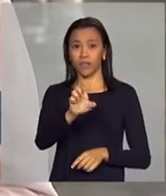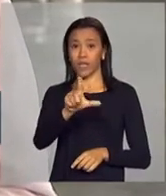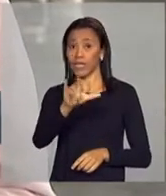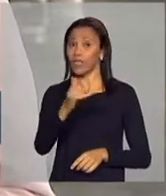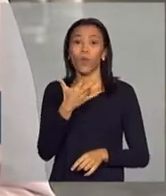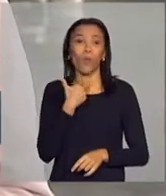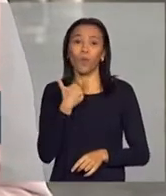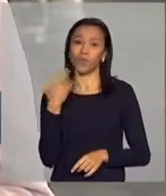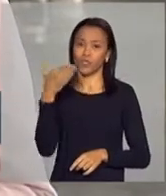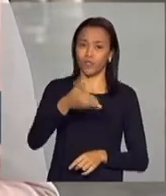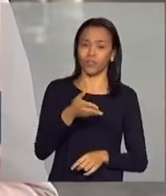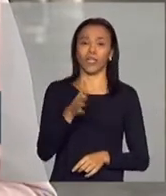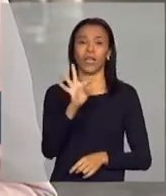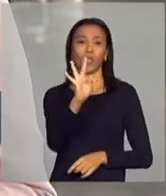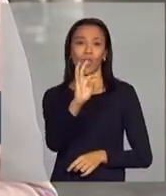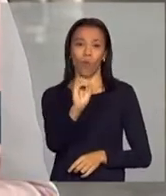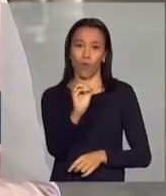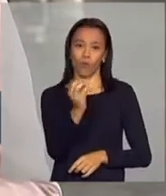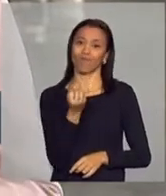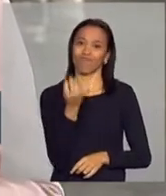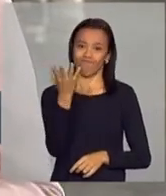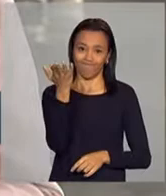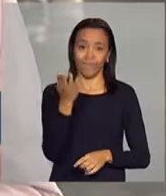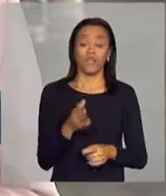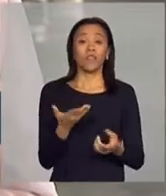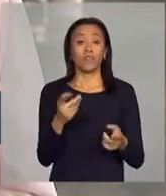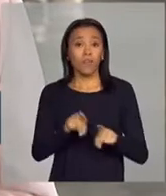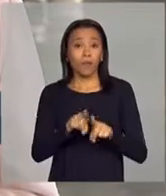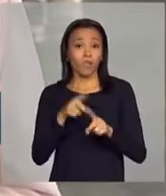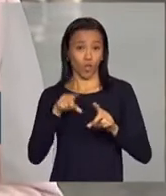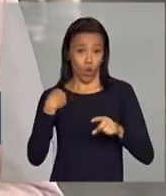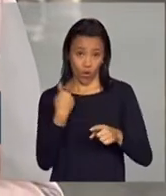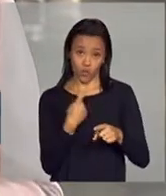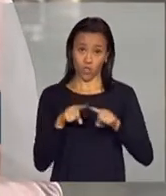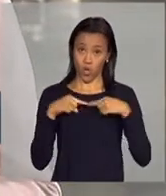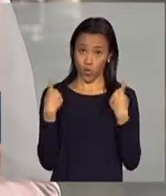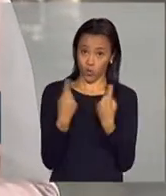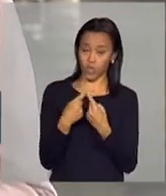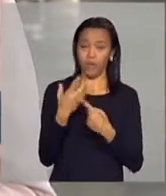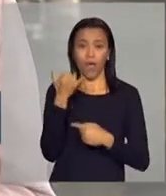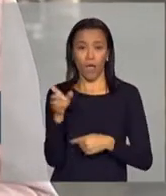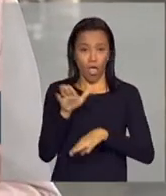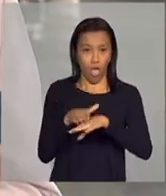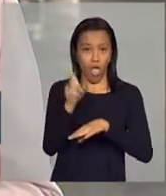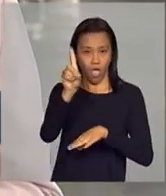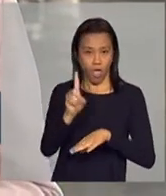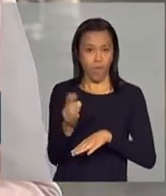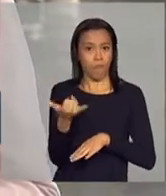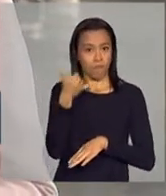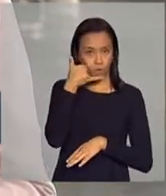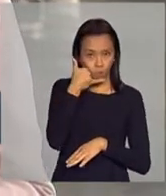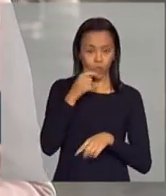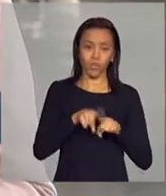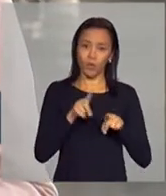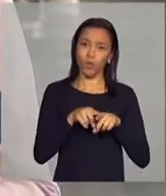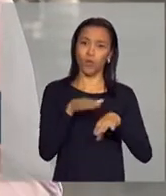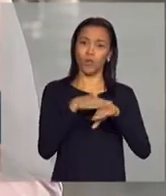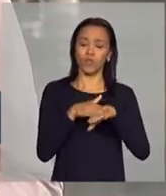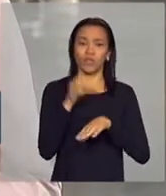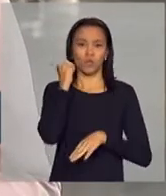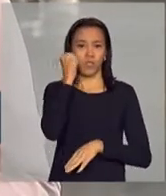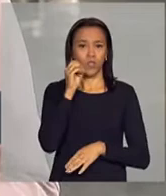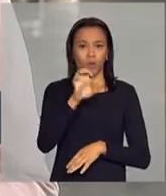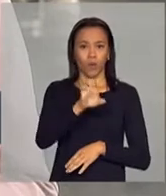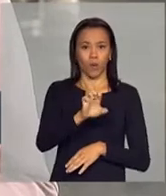participando de um evento. O Colégio de Líderes se reuniu, conversou com ela, ela me ligou, eu conversei também com o senador Eduardo Braga